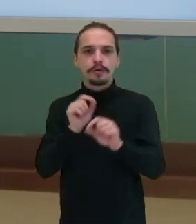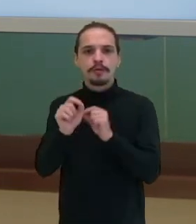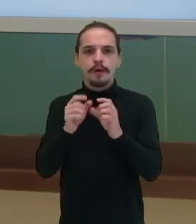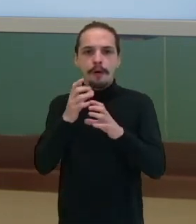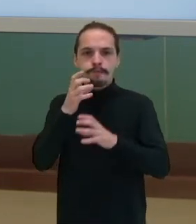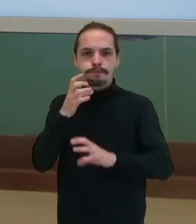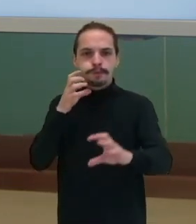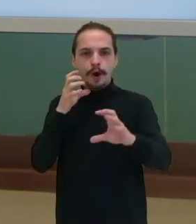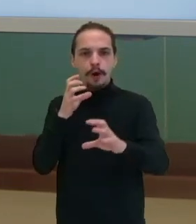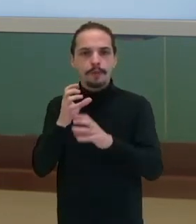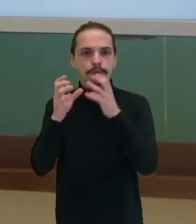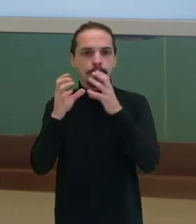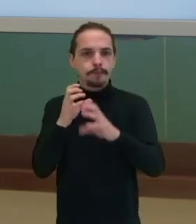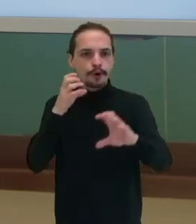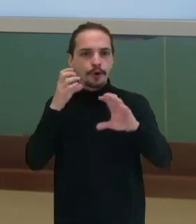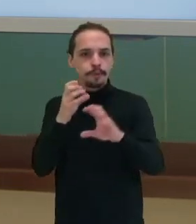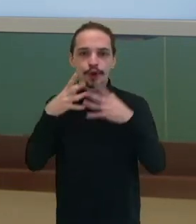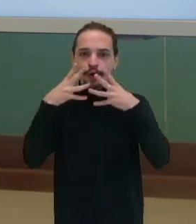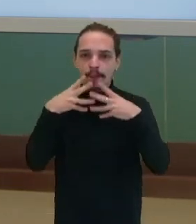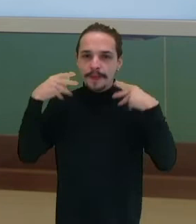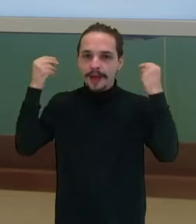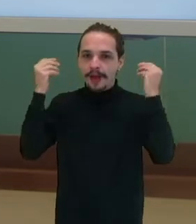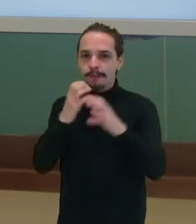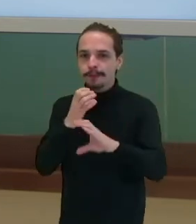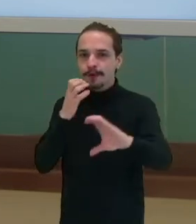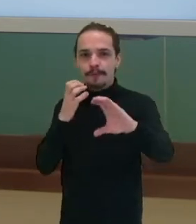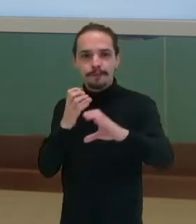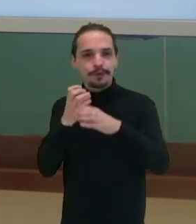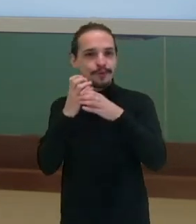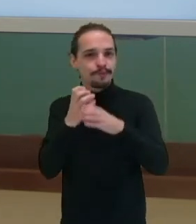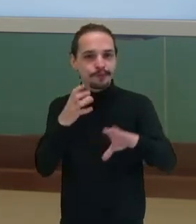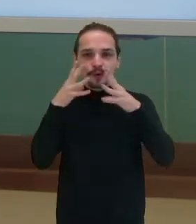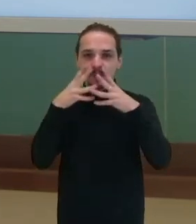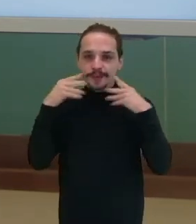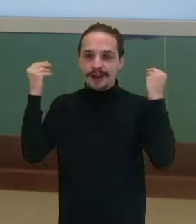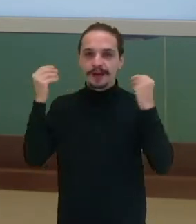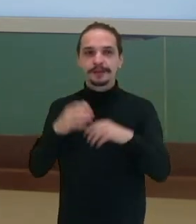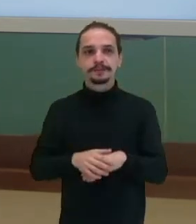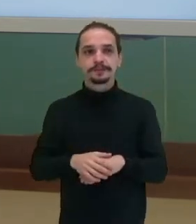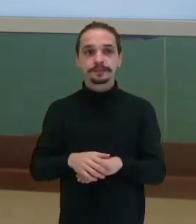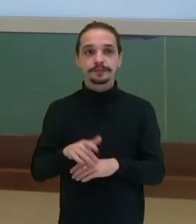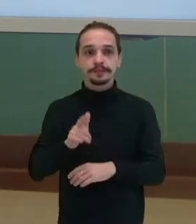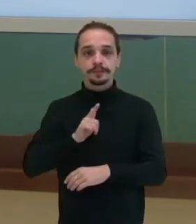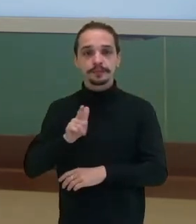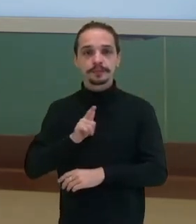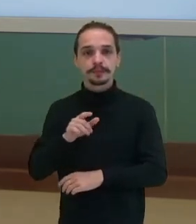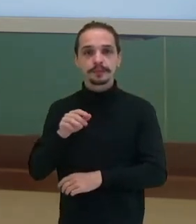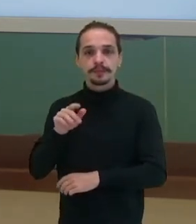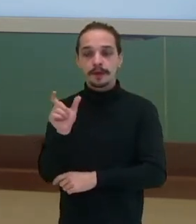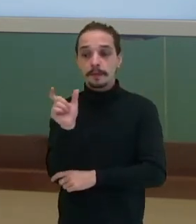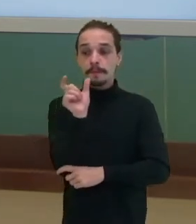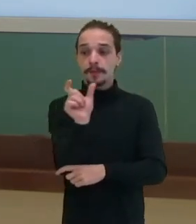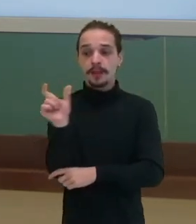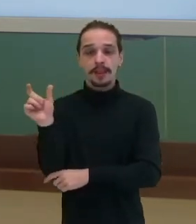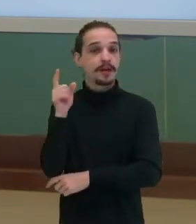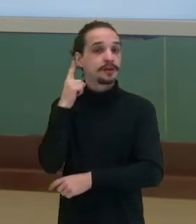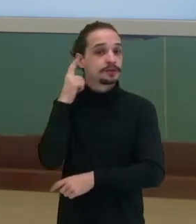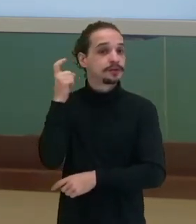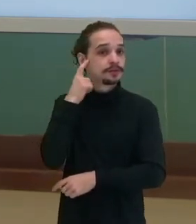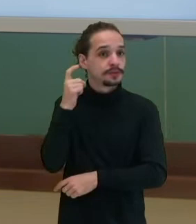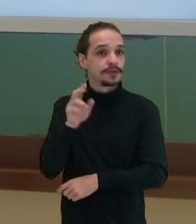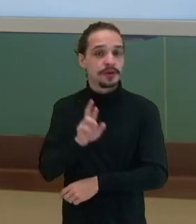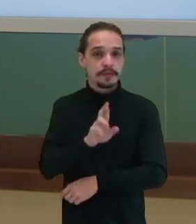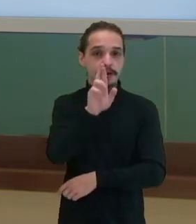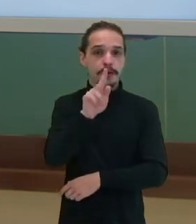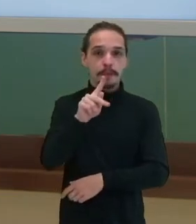Pum, pum, pum, miau! Pum, purum, pum, miau! Então, gente tem palavras-sons, né? Para representar tanto aqui o